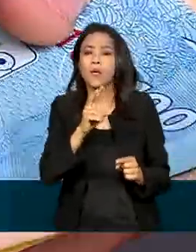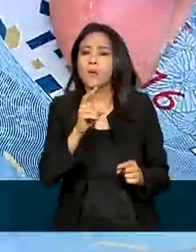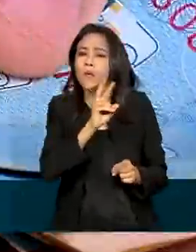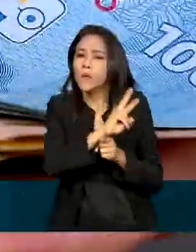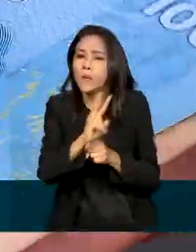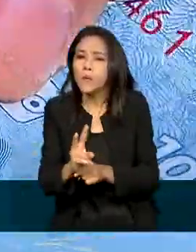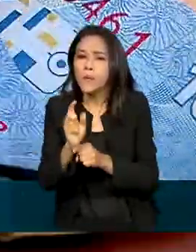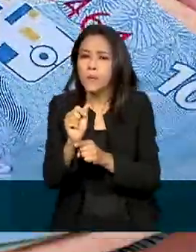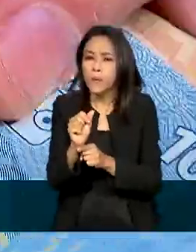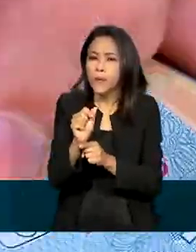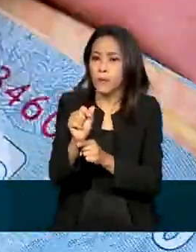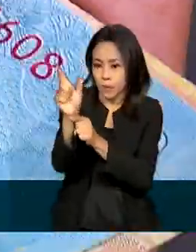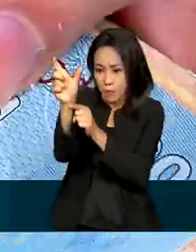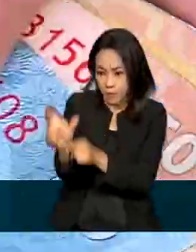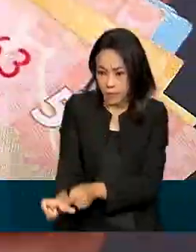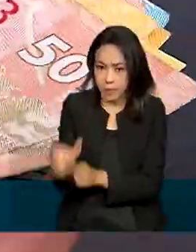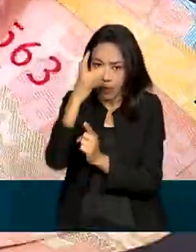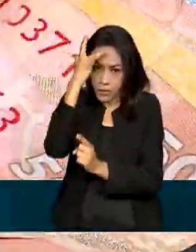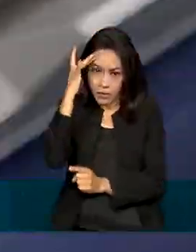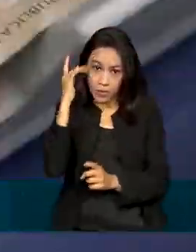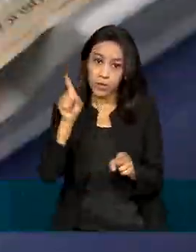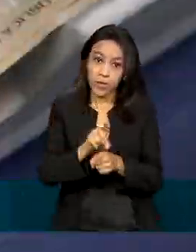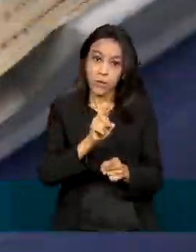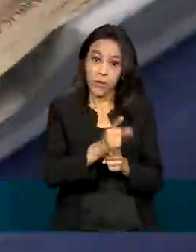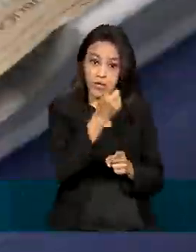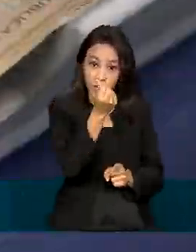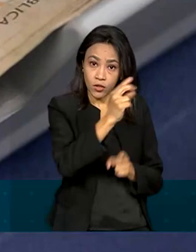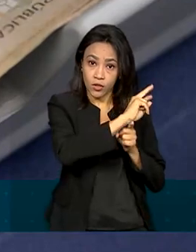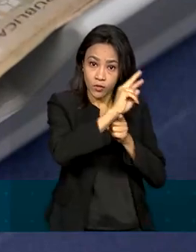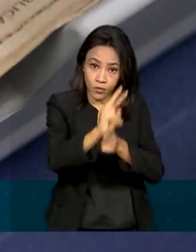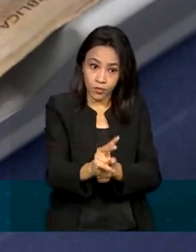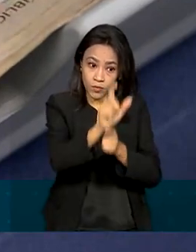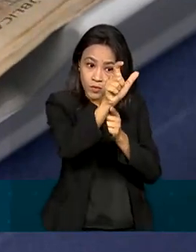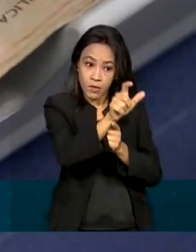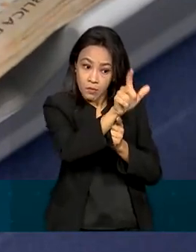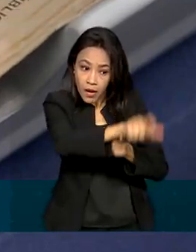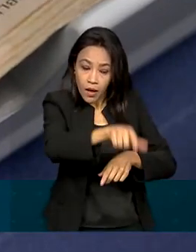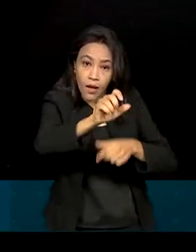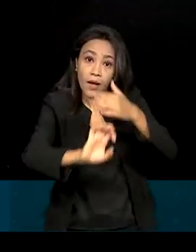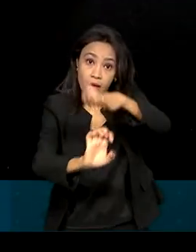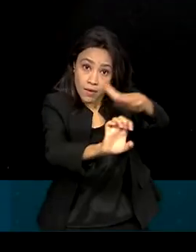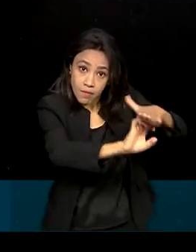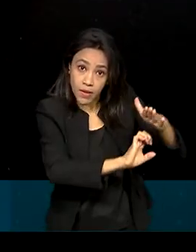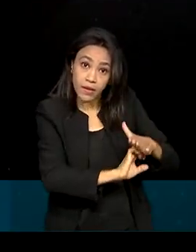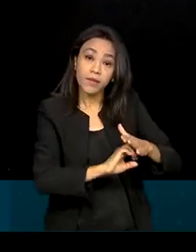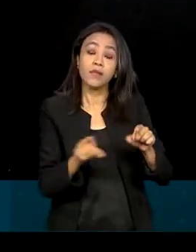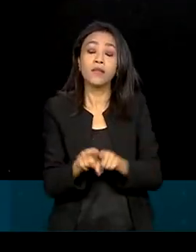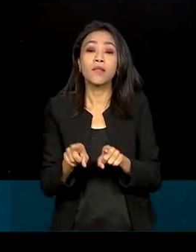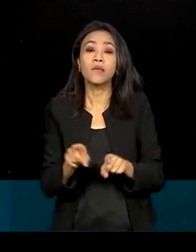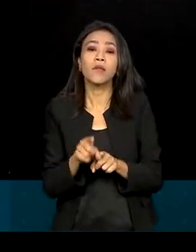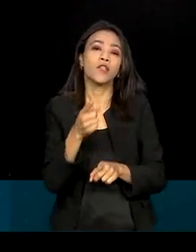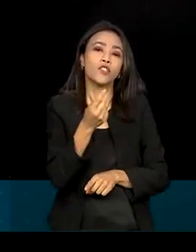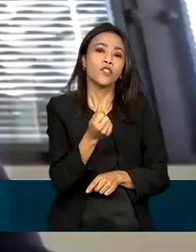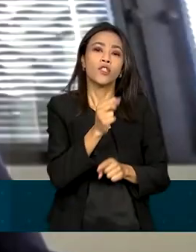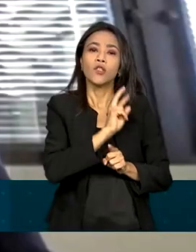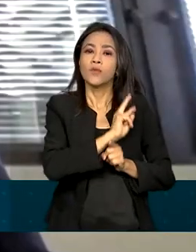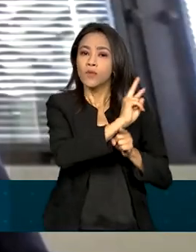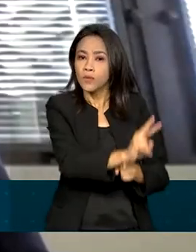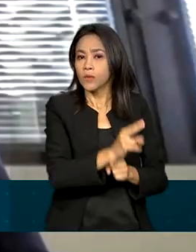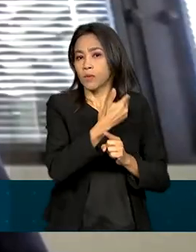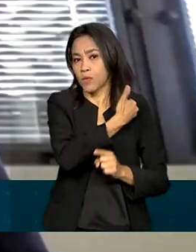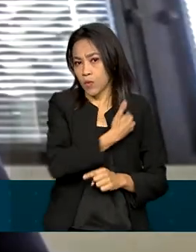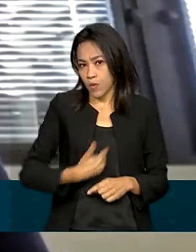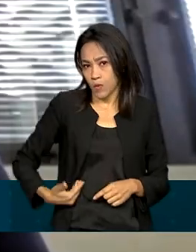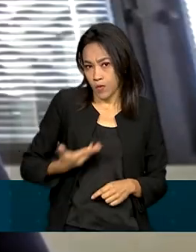pessoas físicas, quanto o crédito destinado a empresas e também o crédito destinado ao governo. O